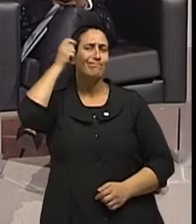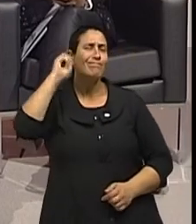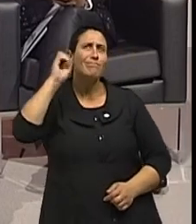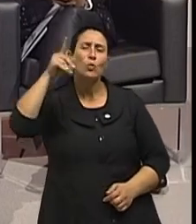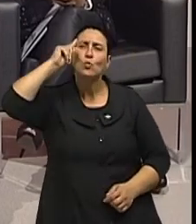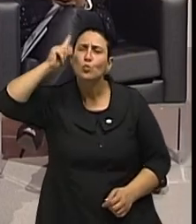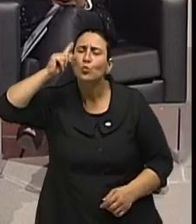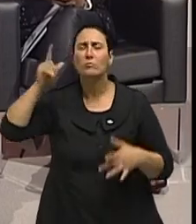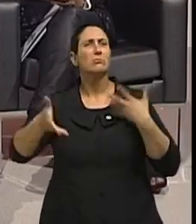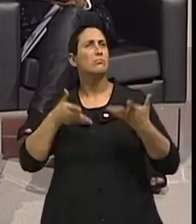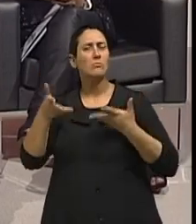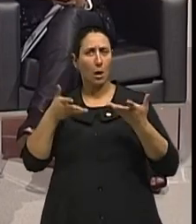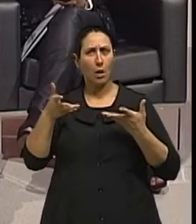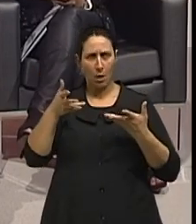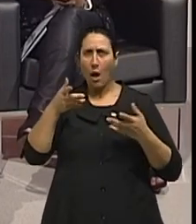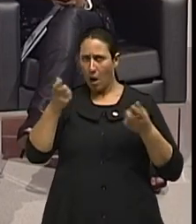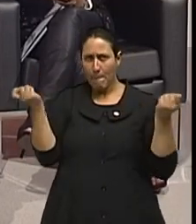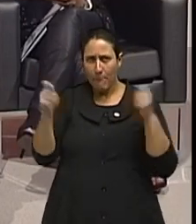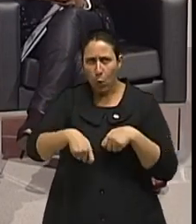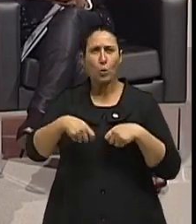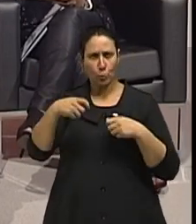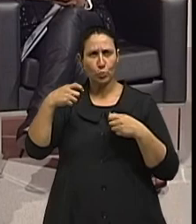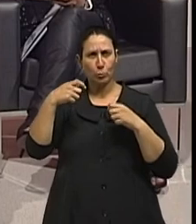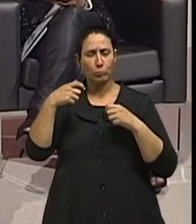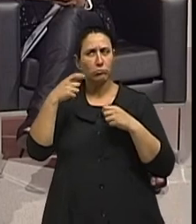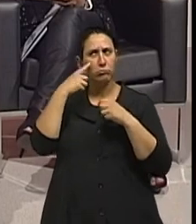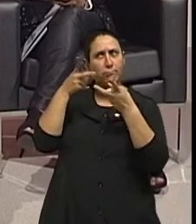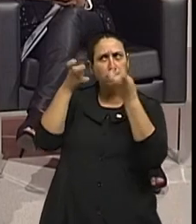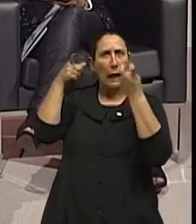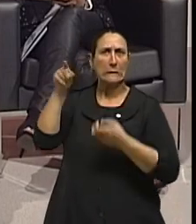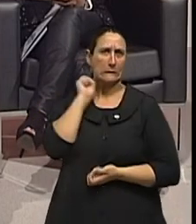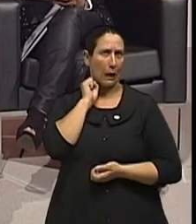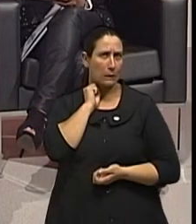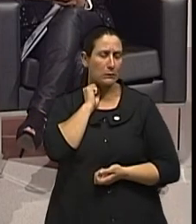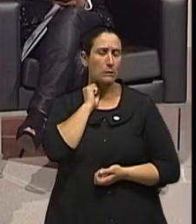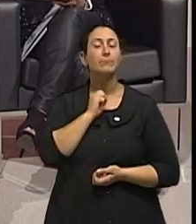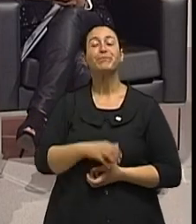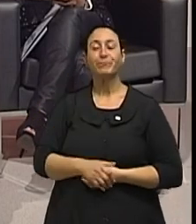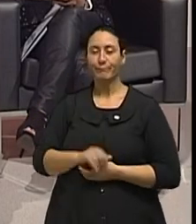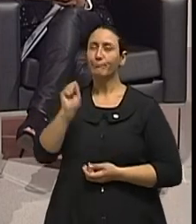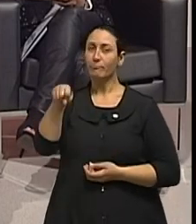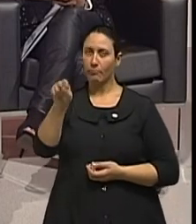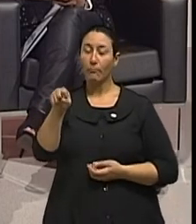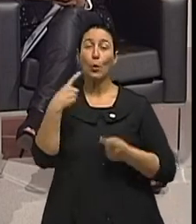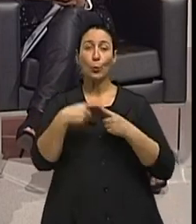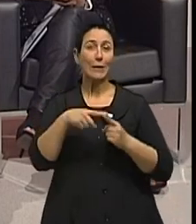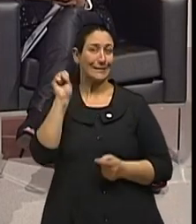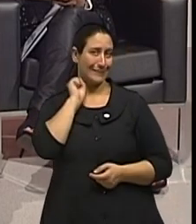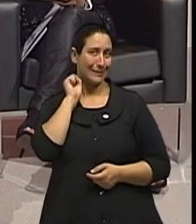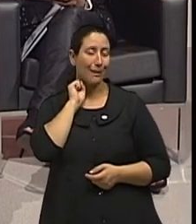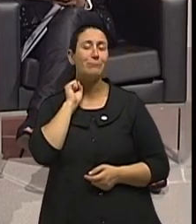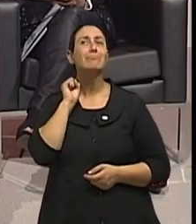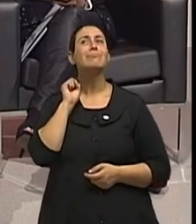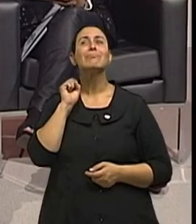Tem uma avaliação que é feita para classificar o nível de estresse daquela pessoa? É, Isabel, porque o estresse, ele